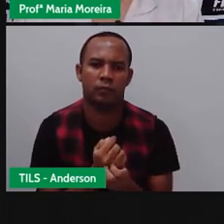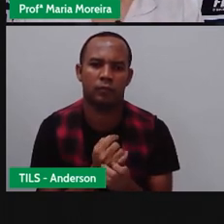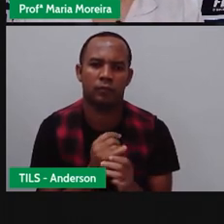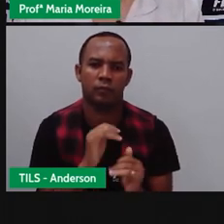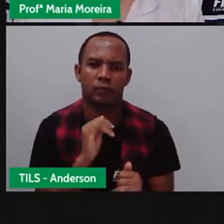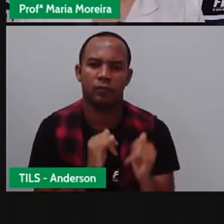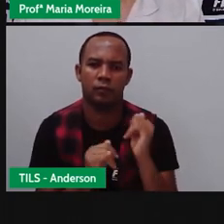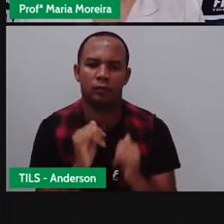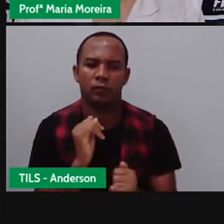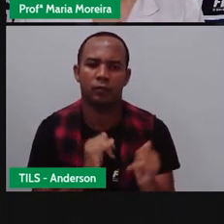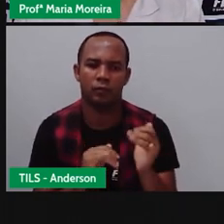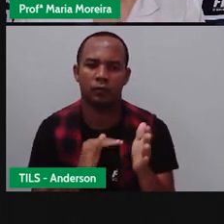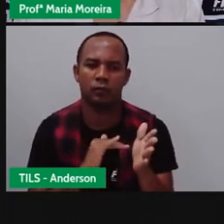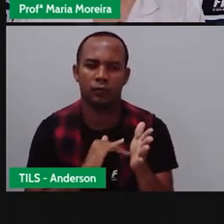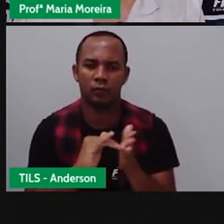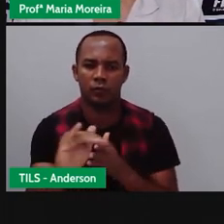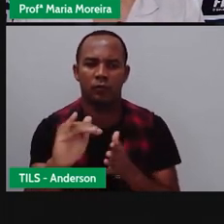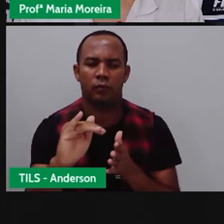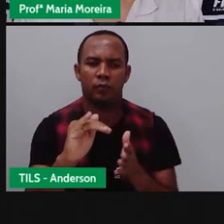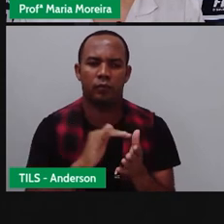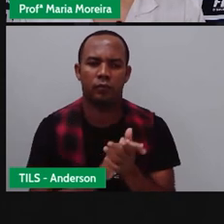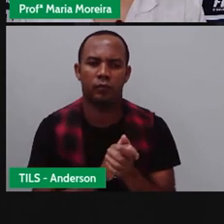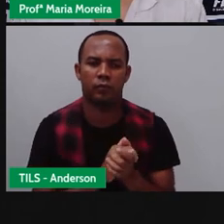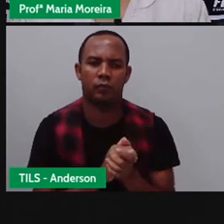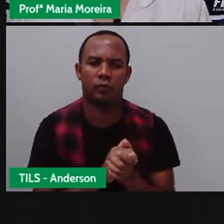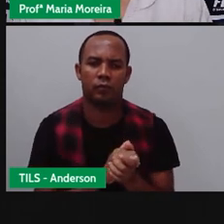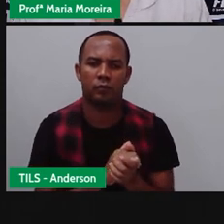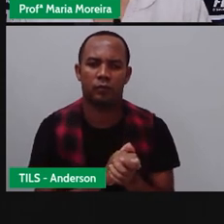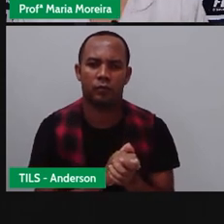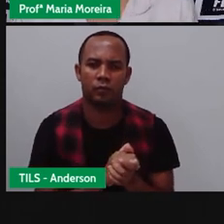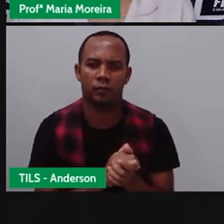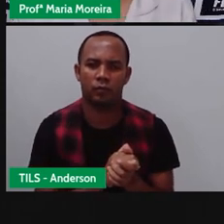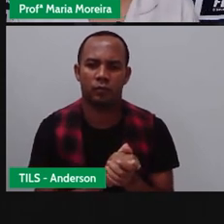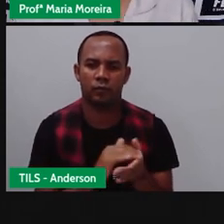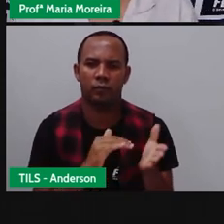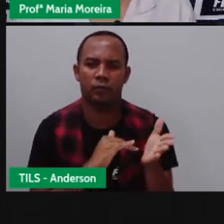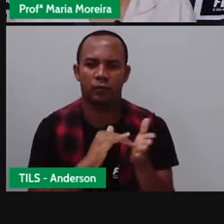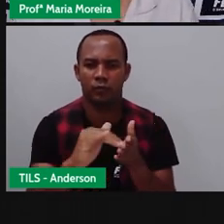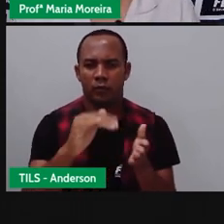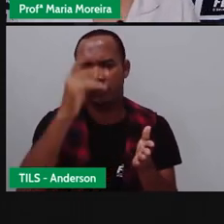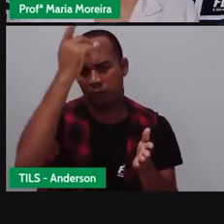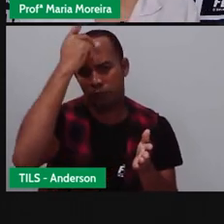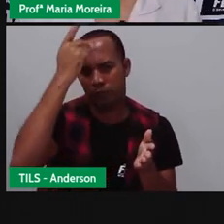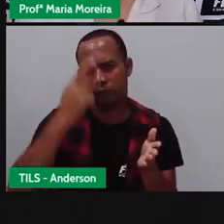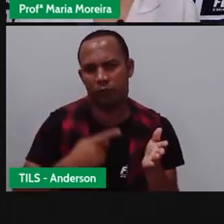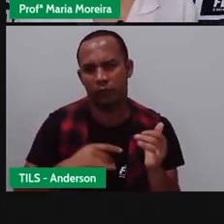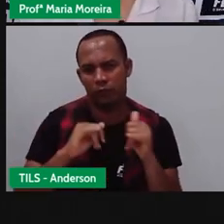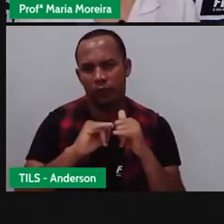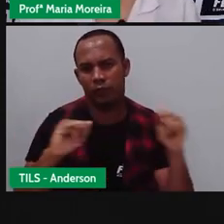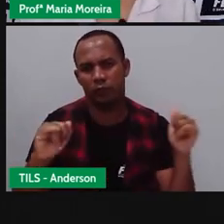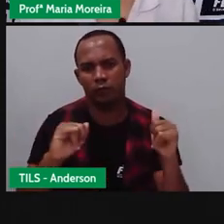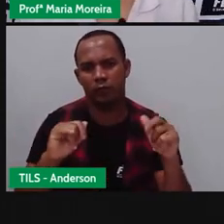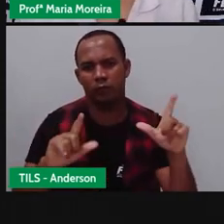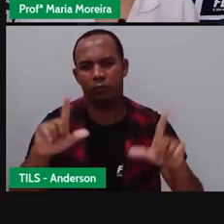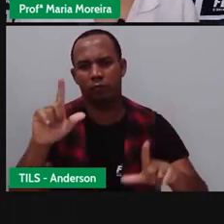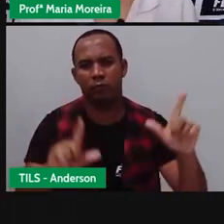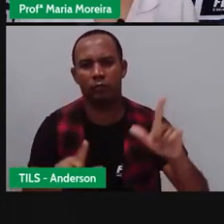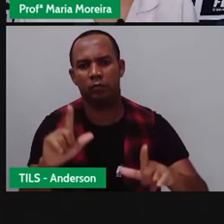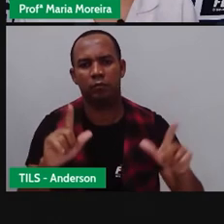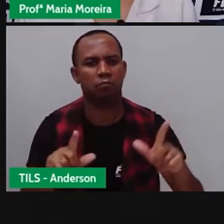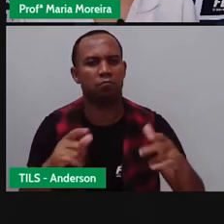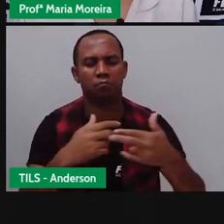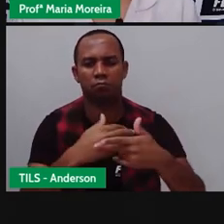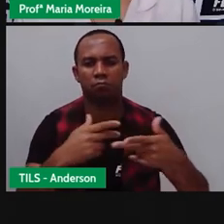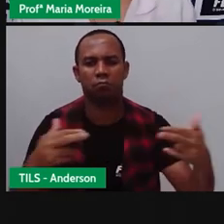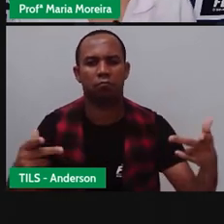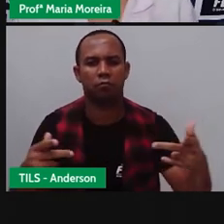O que é um e-mail? Olha só. Mensagens pessoais, avisos, notícias, propagandas, entre